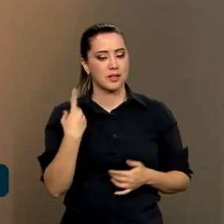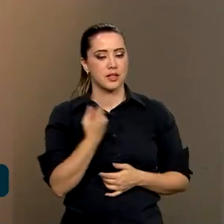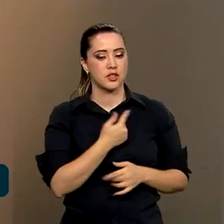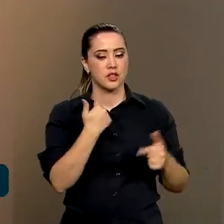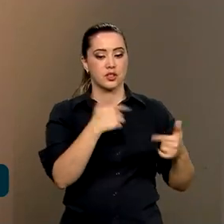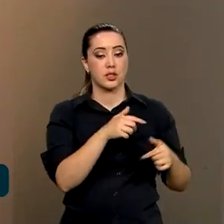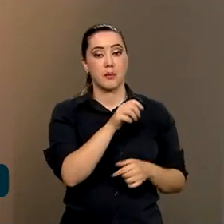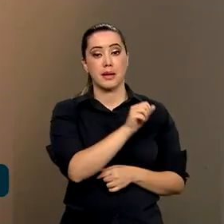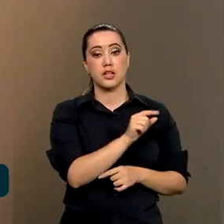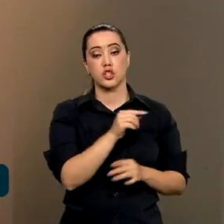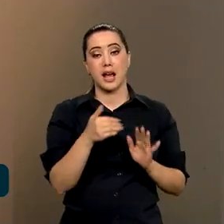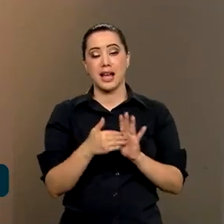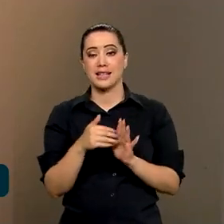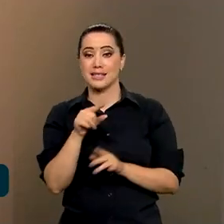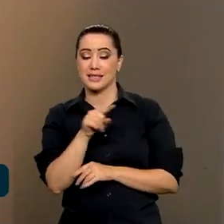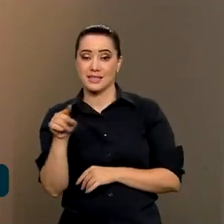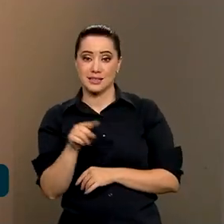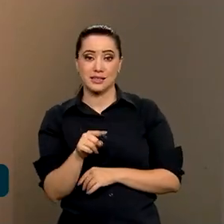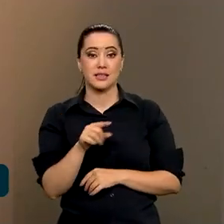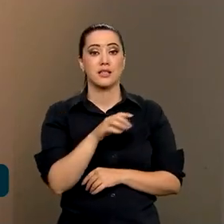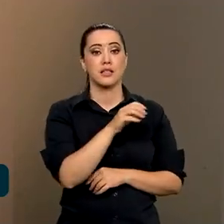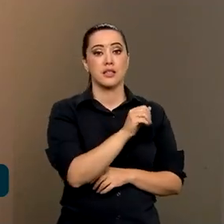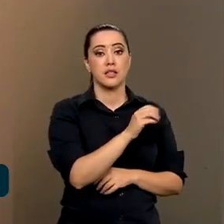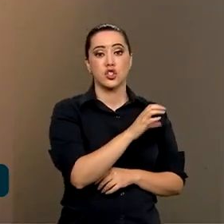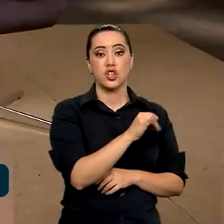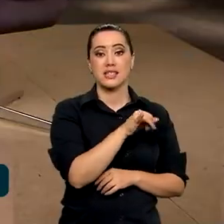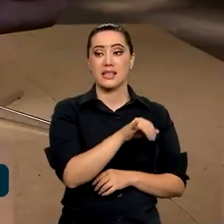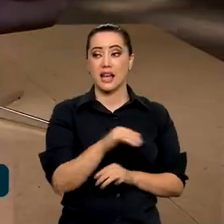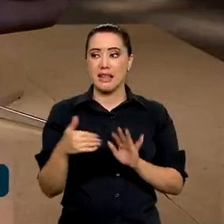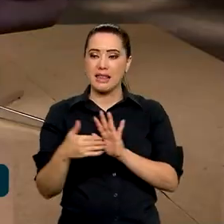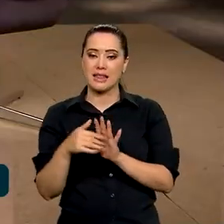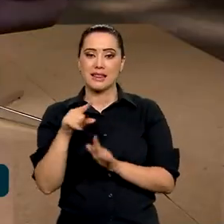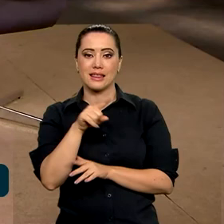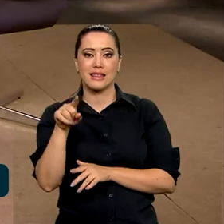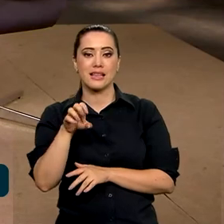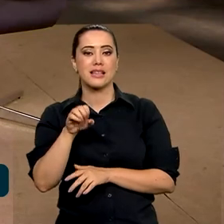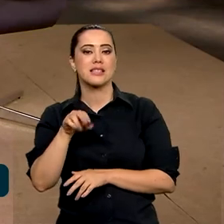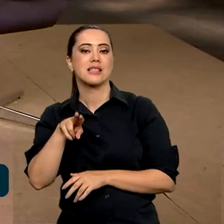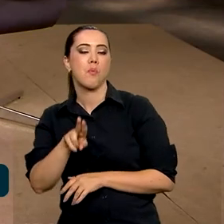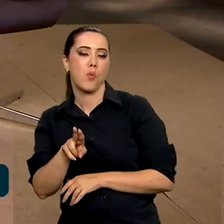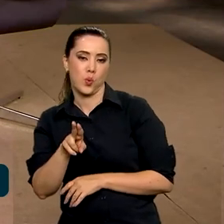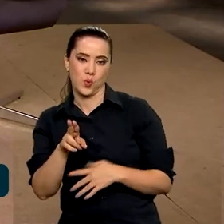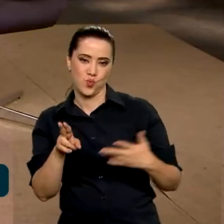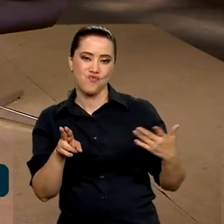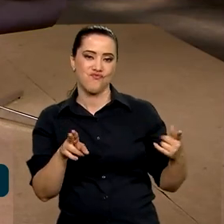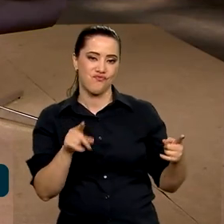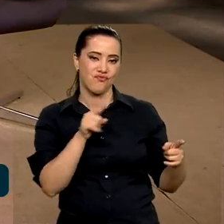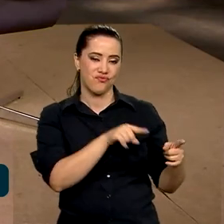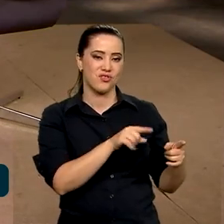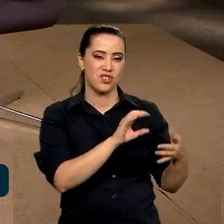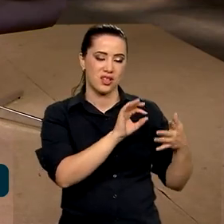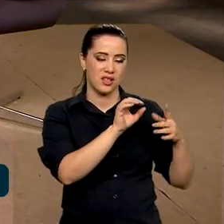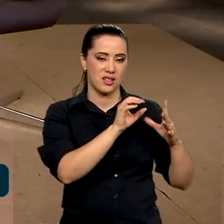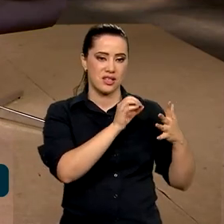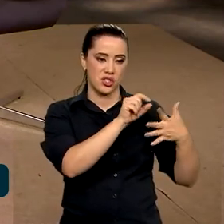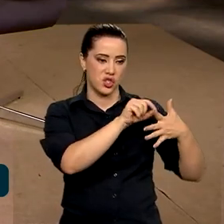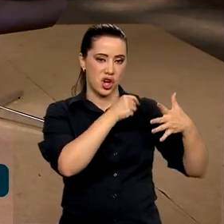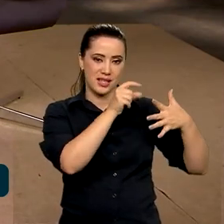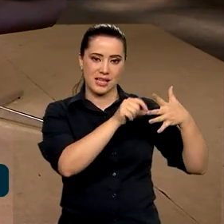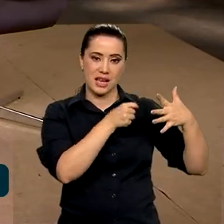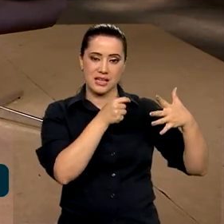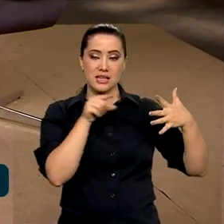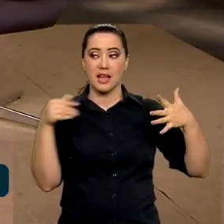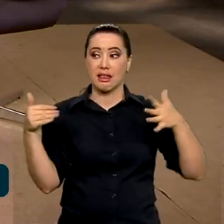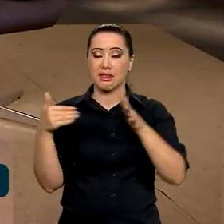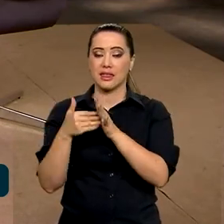trabalha de A a Z, de açaí a zebu, porque realmente a gente trabalha com diversas culturas. A gente trabalha com